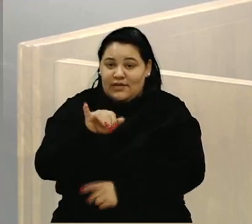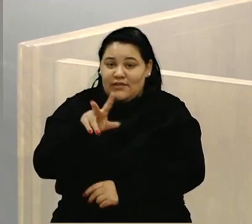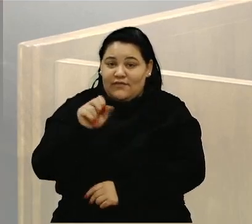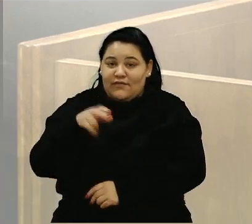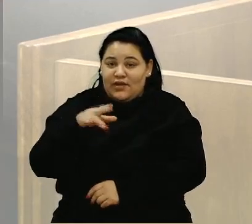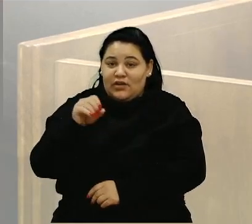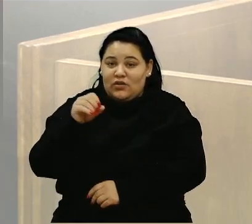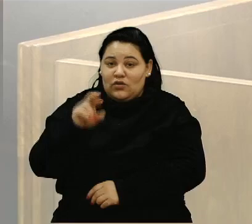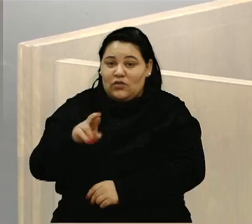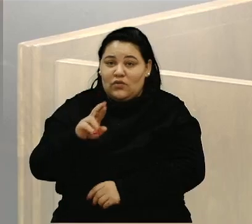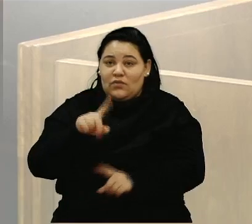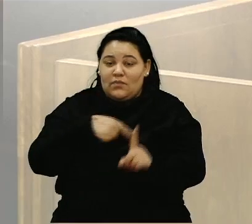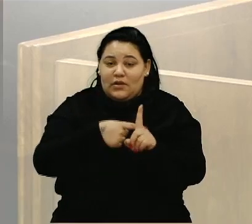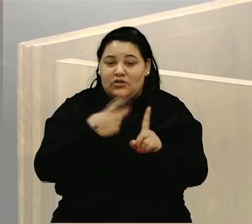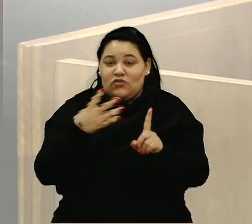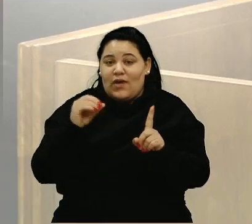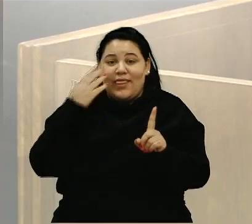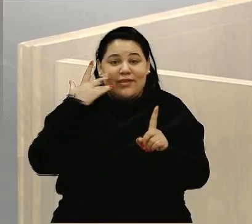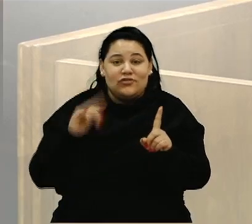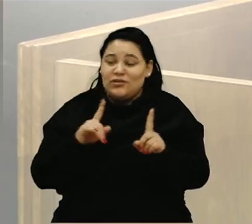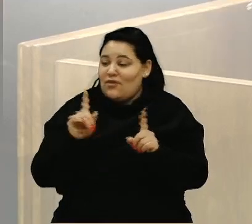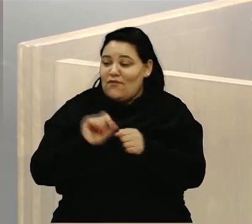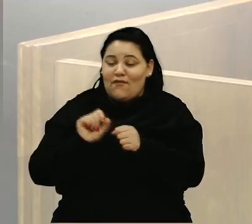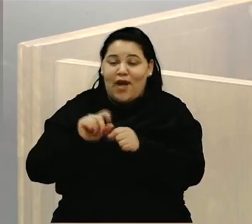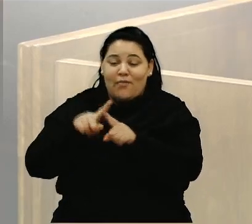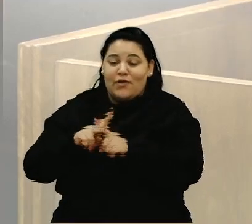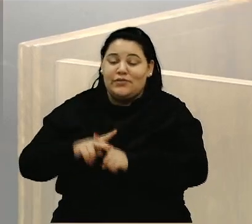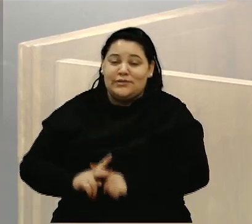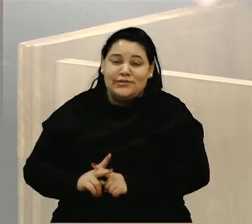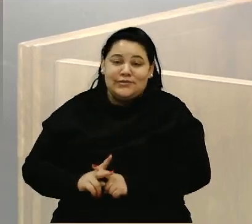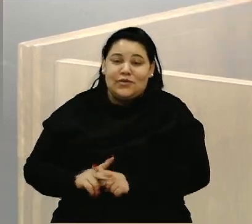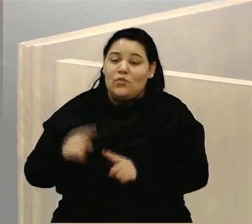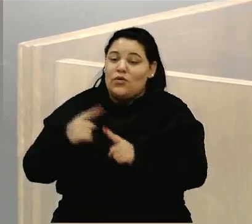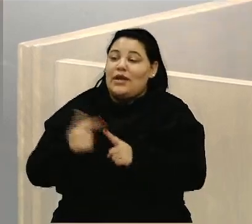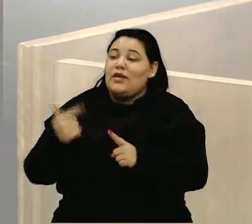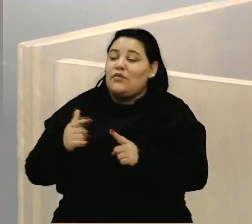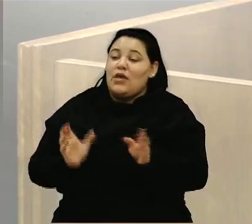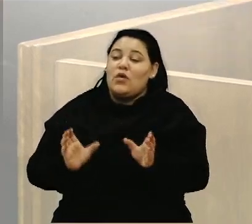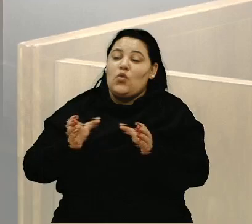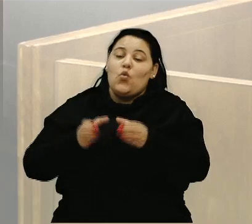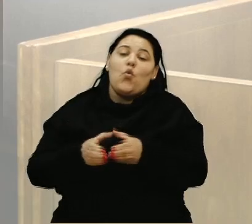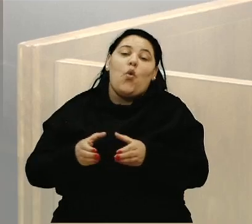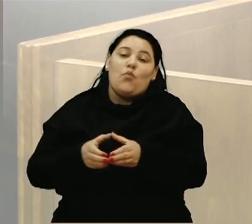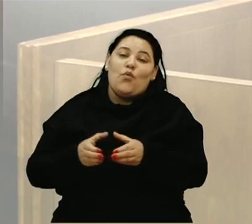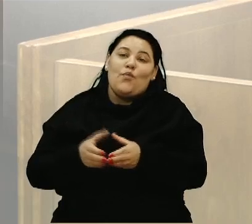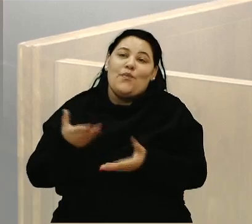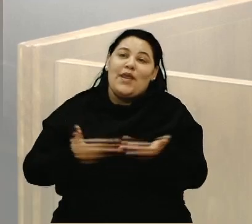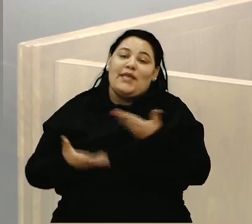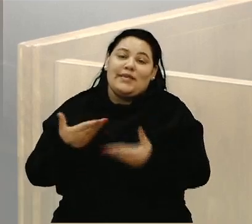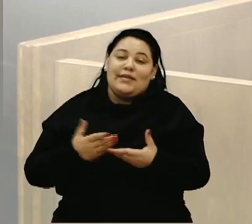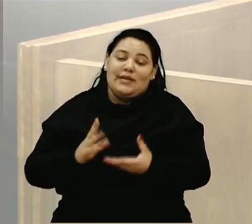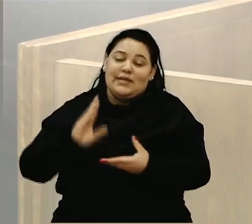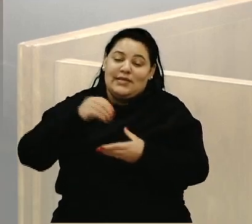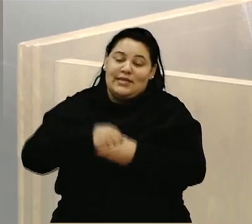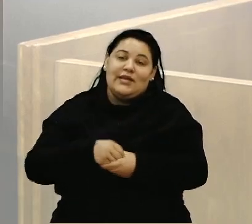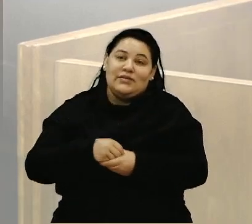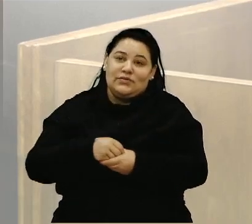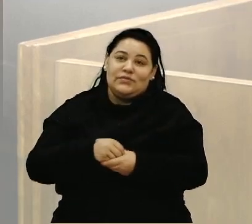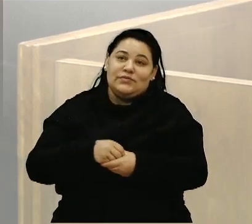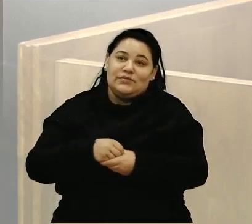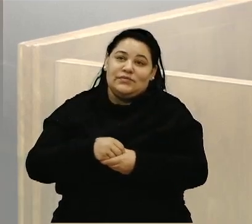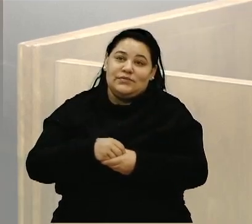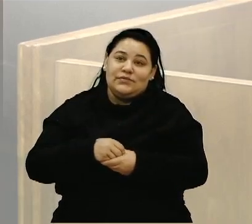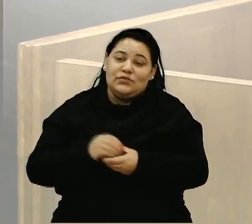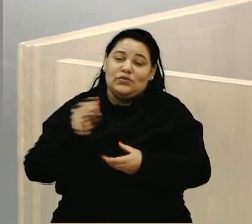mais de 40 dias, e não tem como. Consertar, porque não tem equipe. Vai lá, consertar o esgoto, dentro do pátio da casa, que passa a